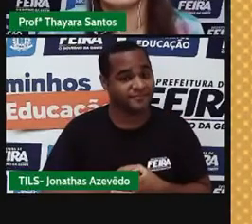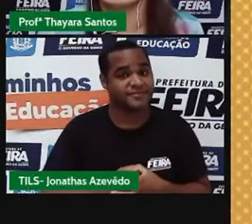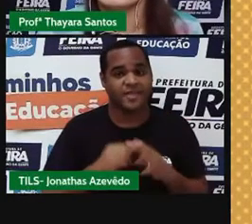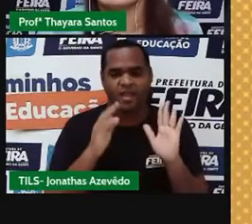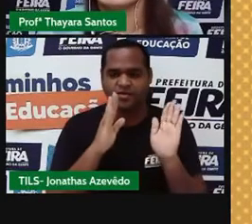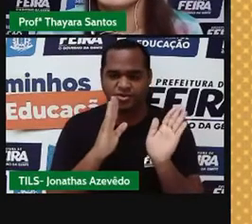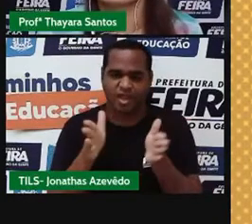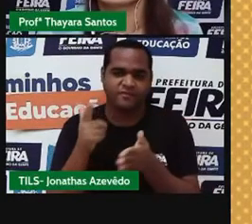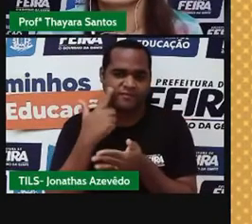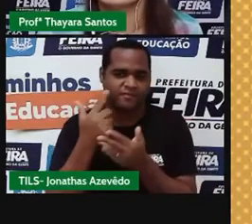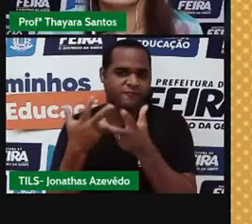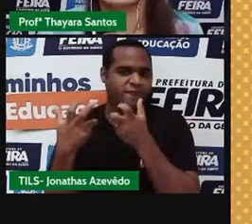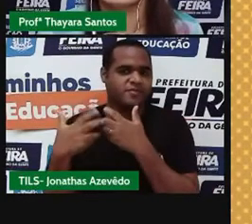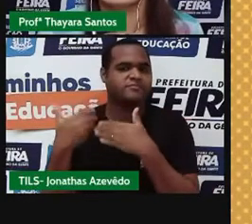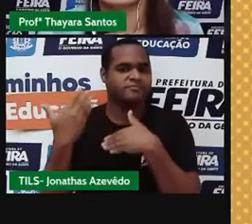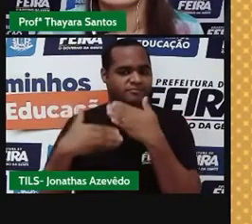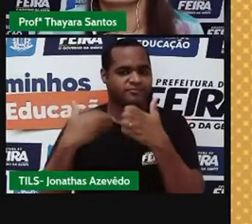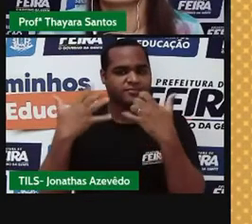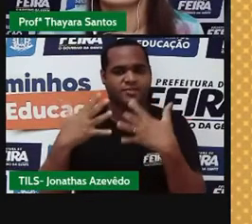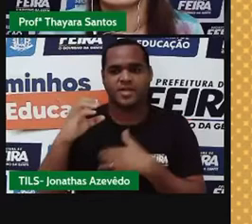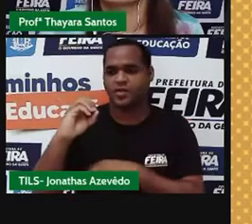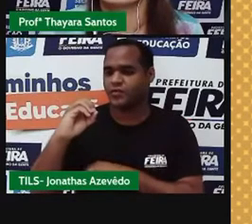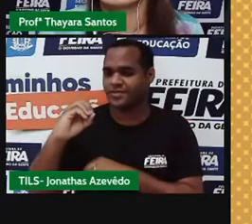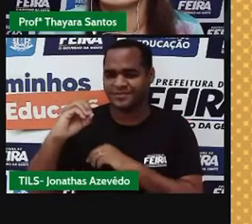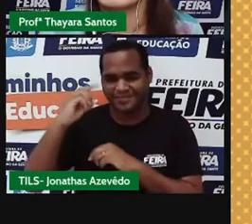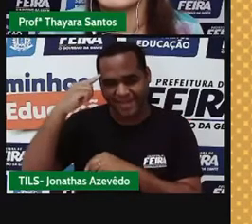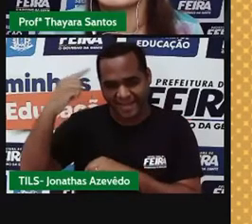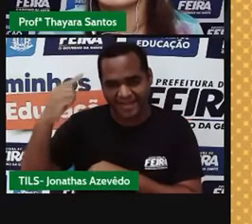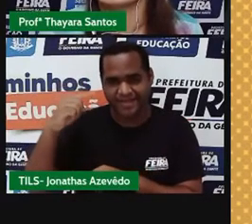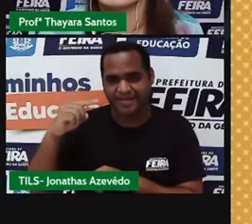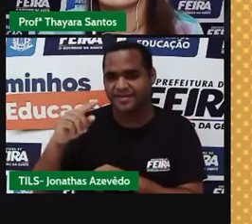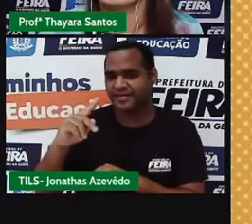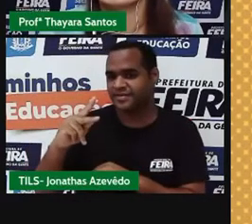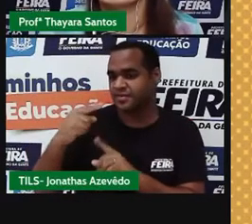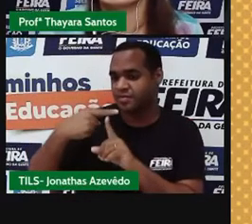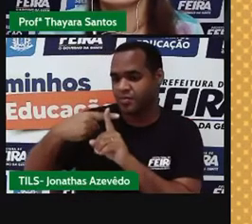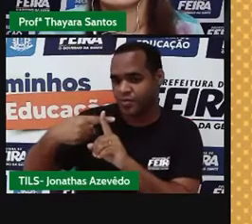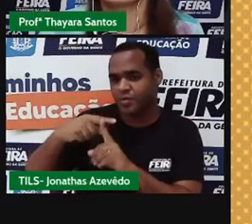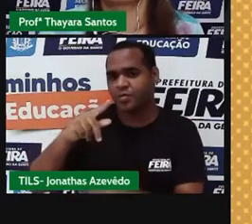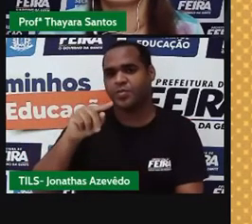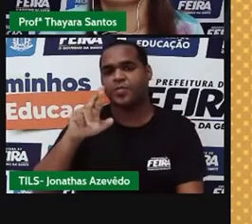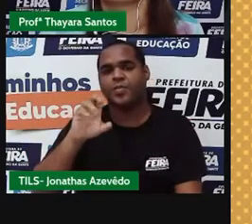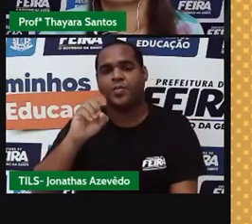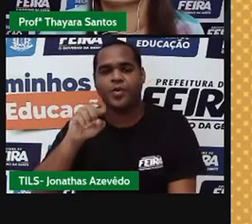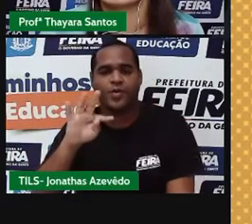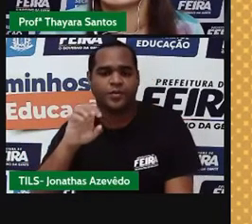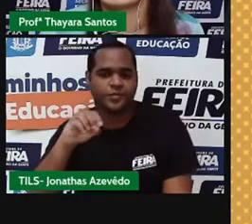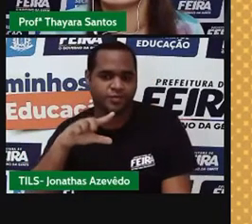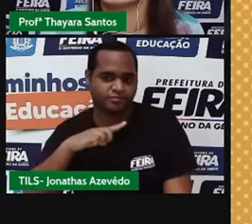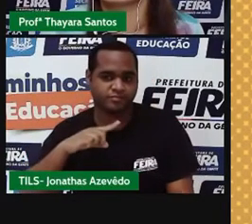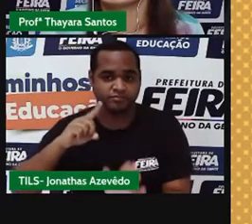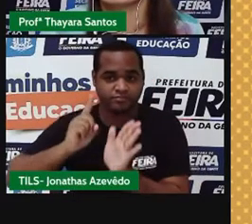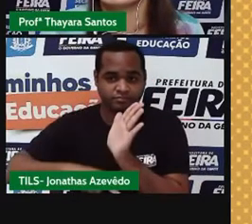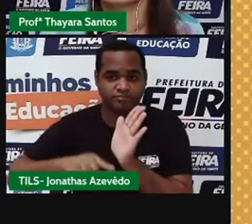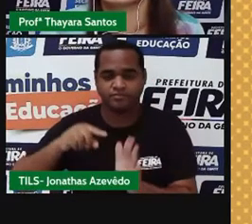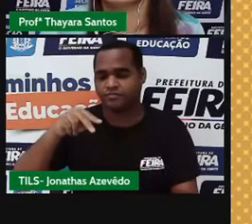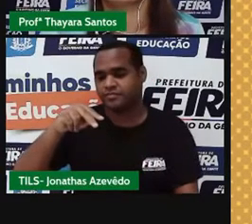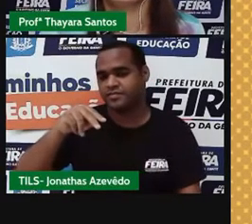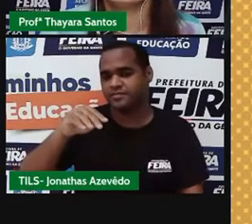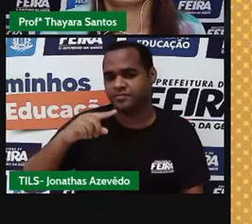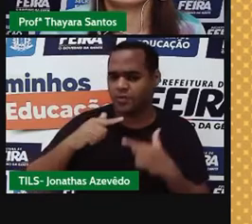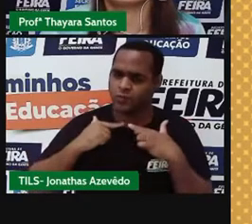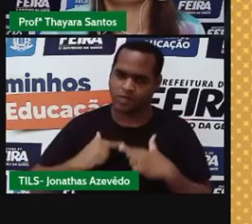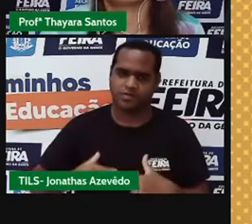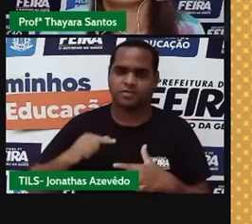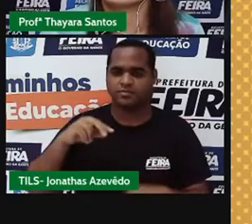a gente já viu, aqui tem um núcleo com os prótons que tem carga elétrica positiva, os nêutrons que tem carga elétrica neutra